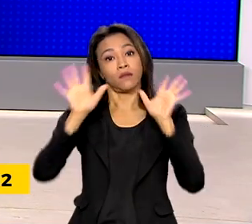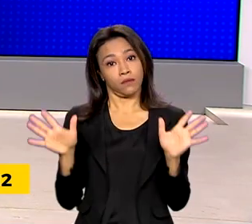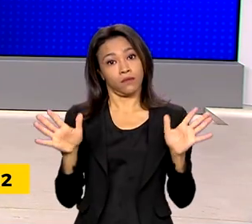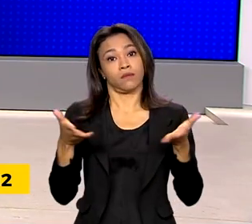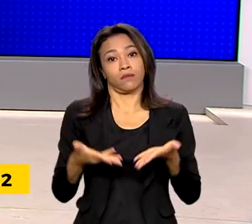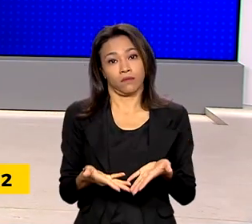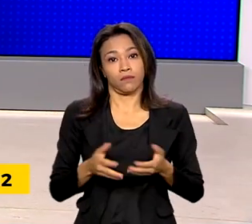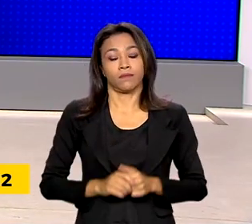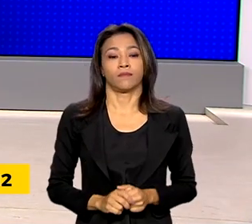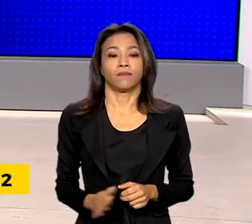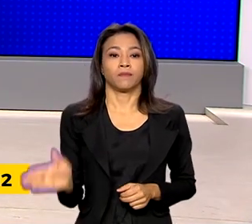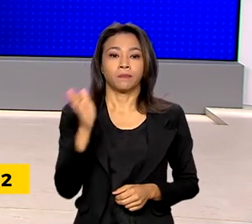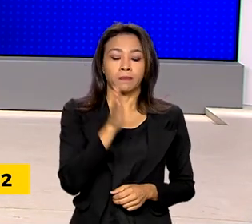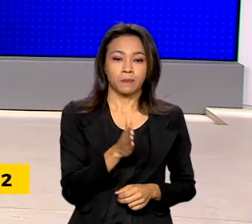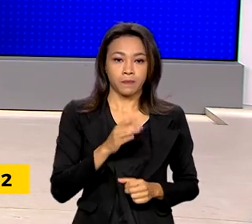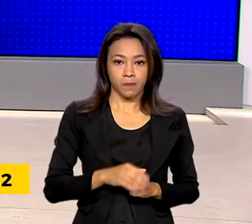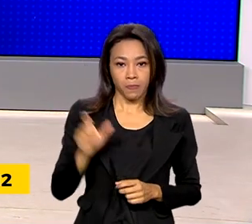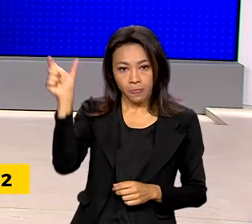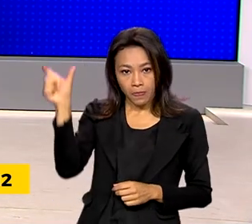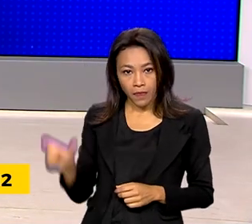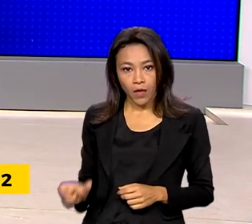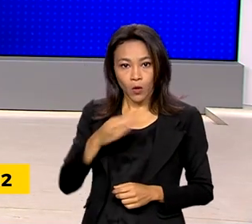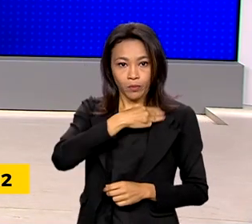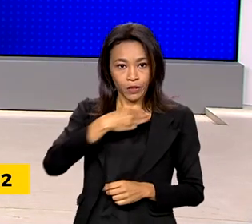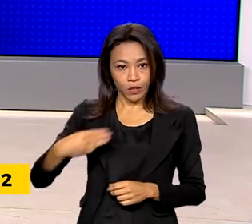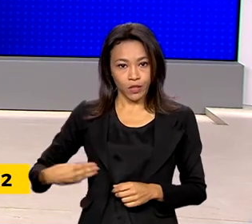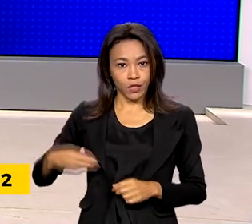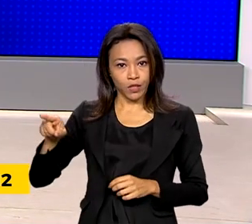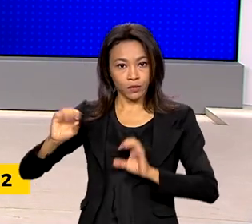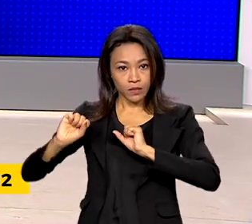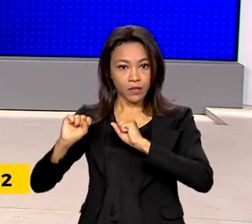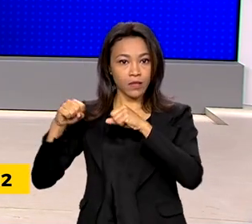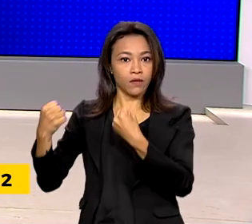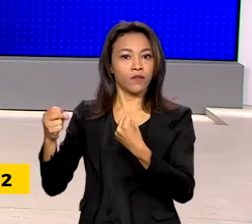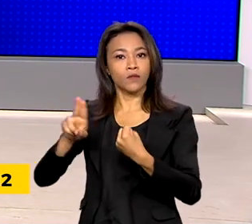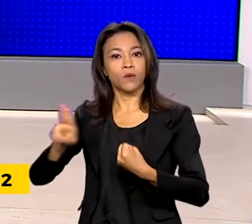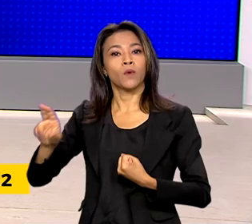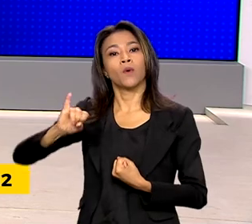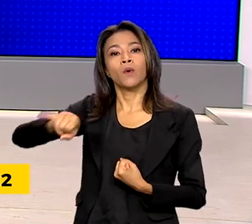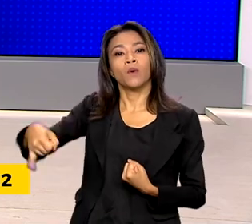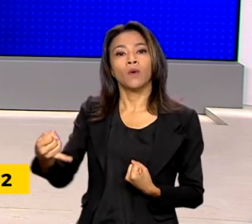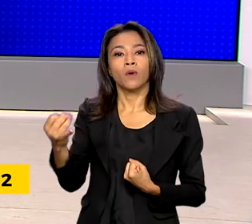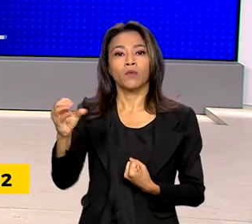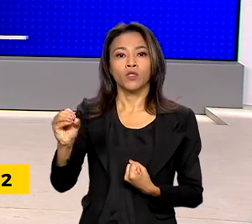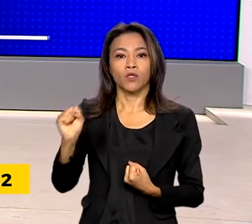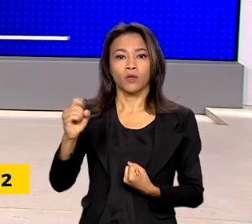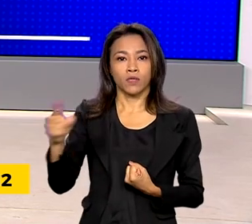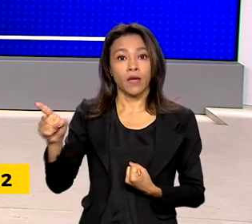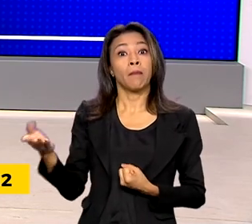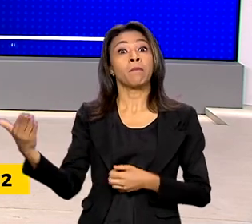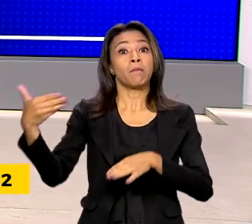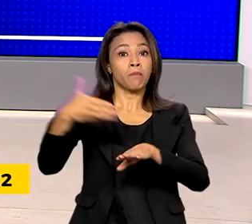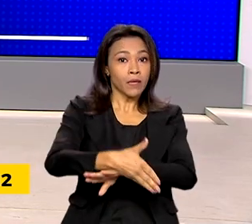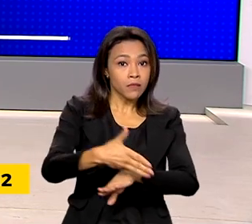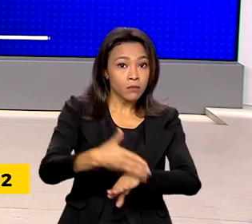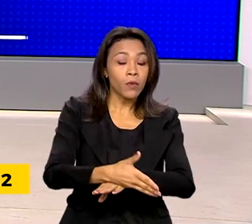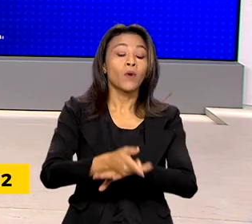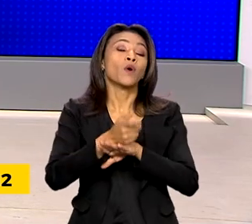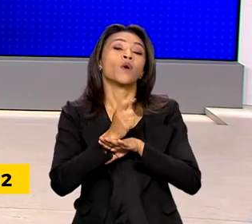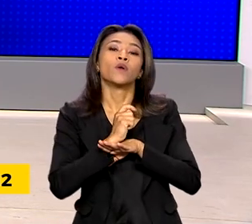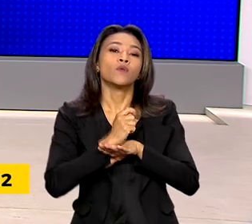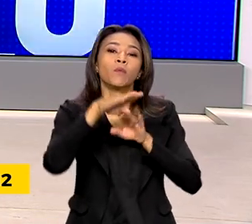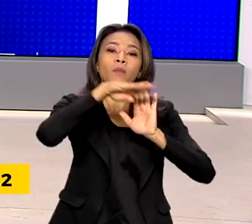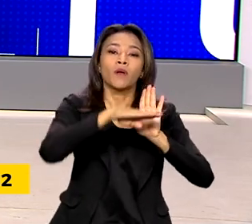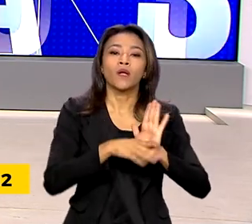E o ministro da Defesa, José Múcio Monteiro, participou do programa A Voz do Brasil. Ele fez um